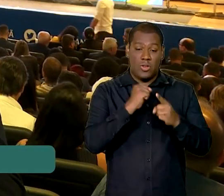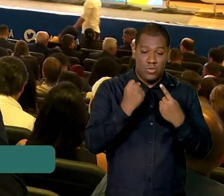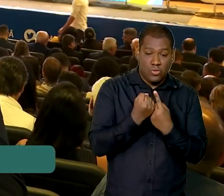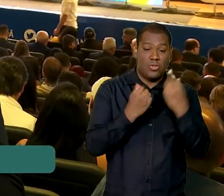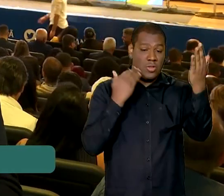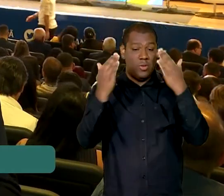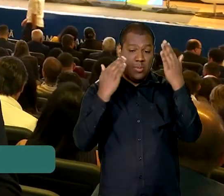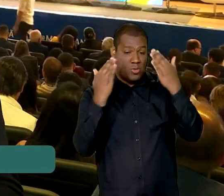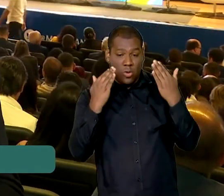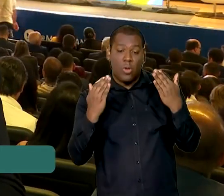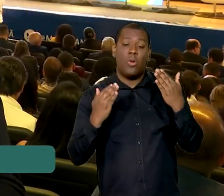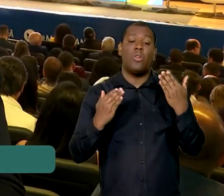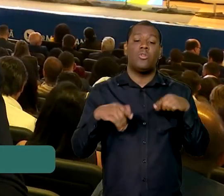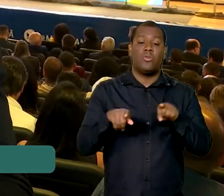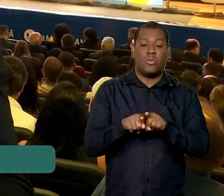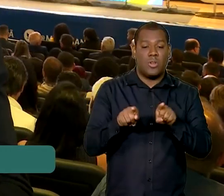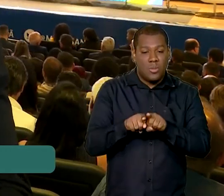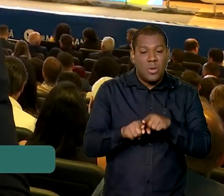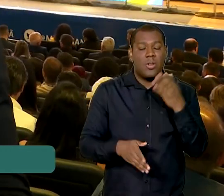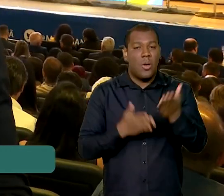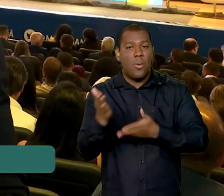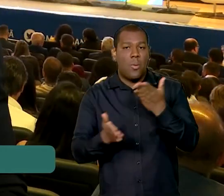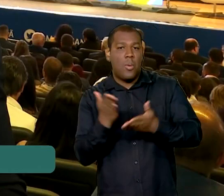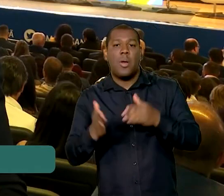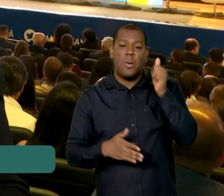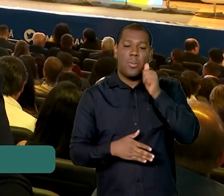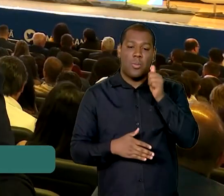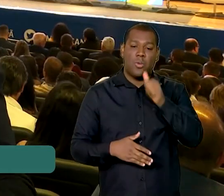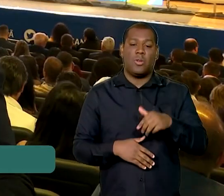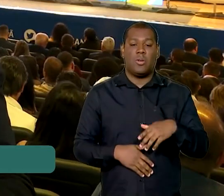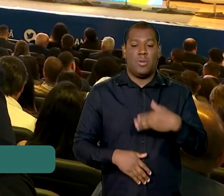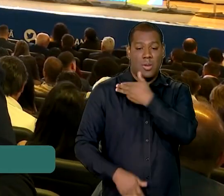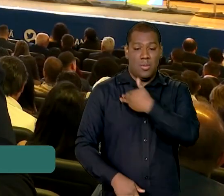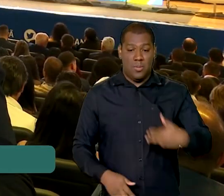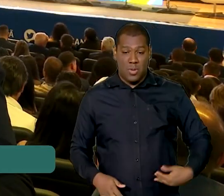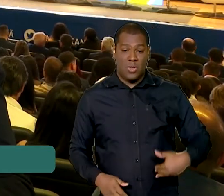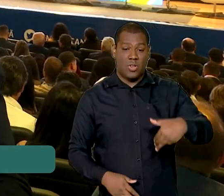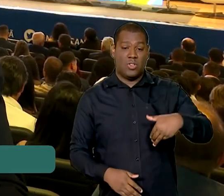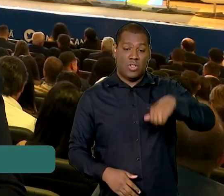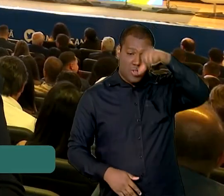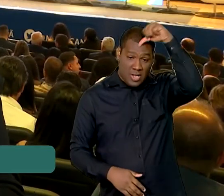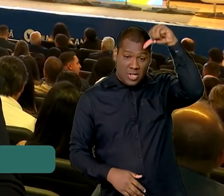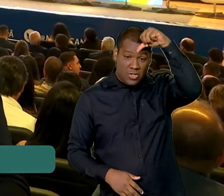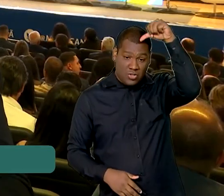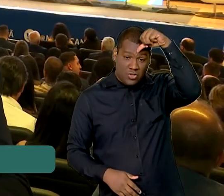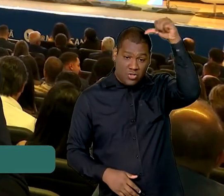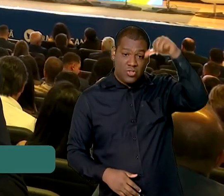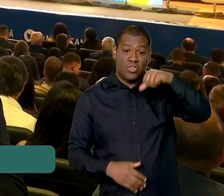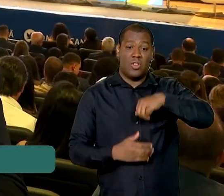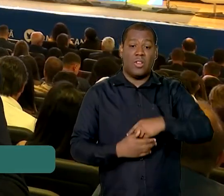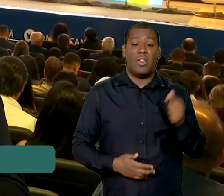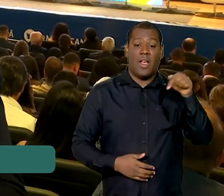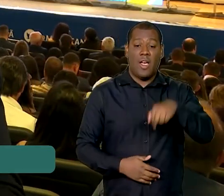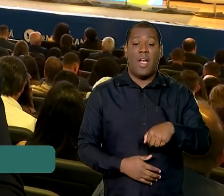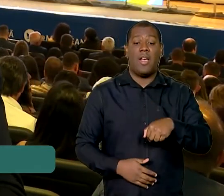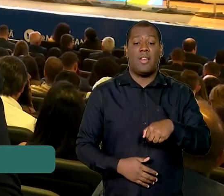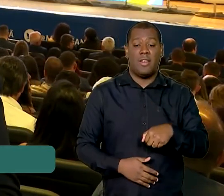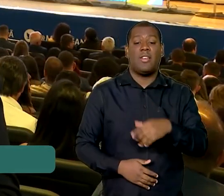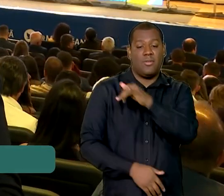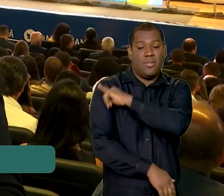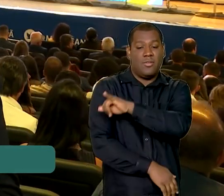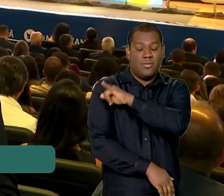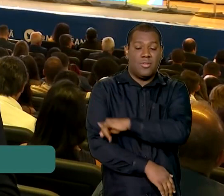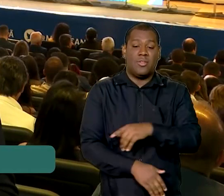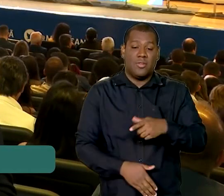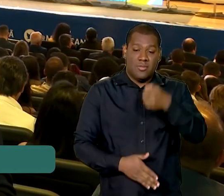juizado e cuidados infantis. A ministra Esther do E.C. da Gestão e Inovação em Serviços Públicos está aqui no Rio para assinar o